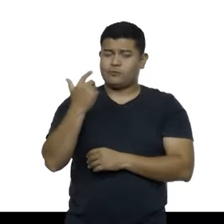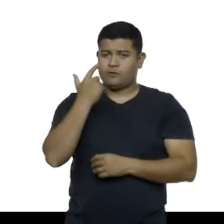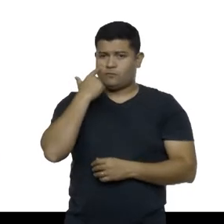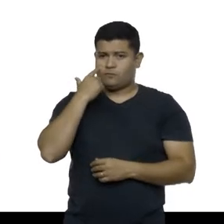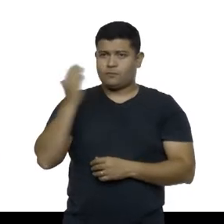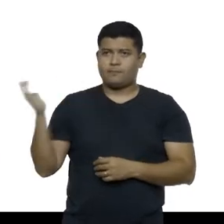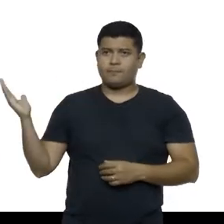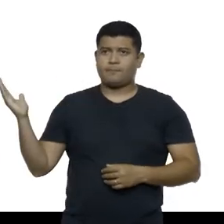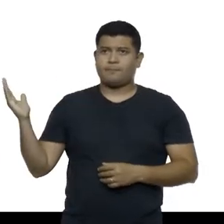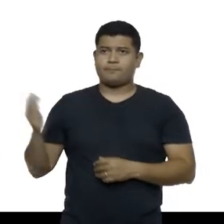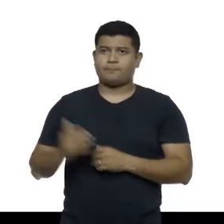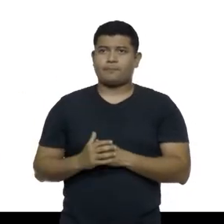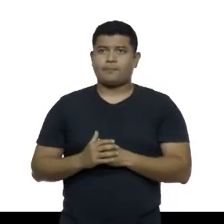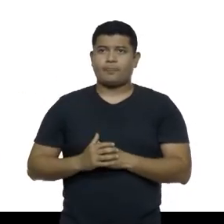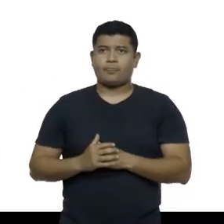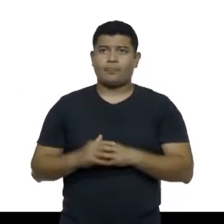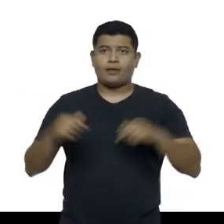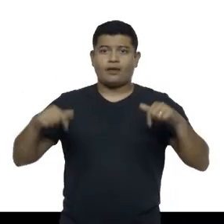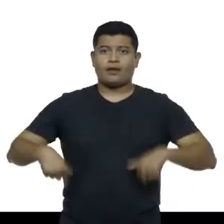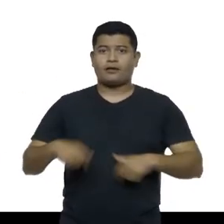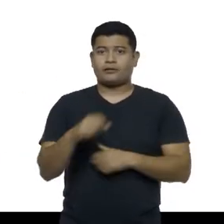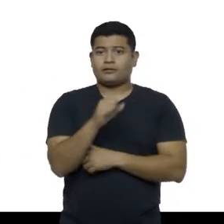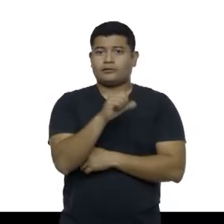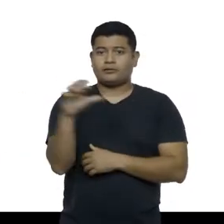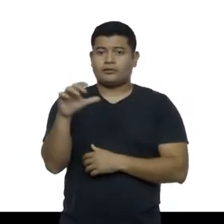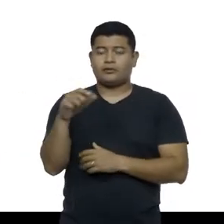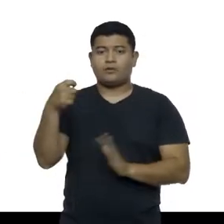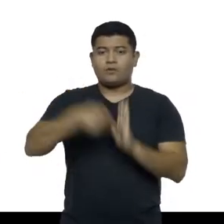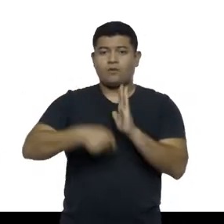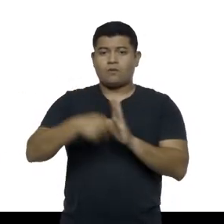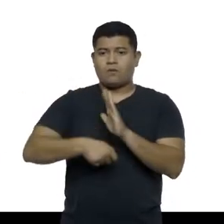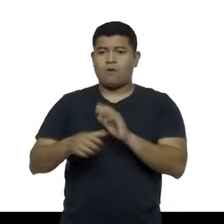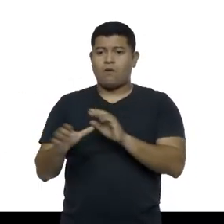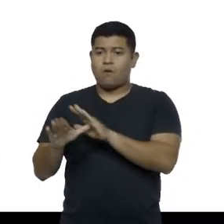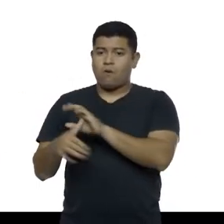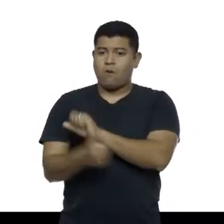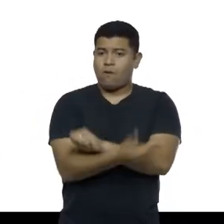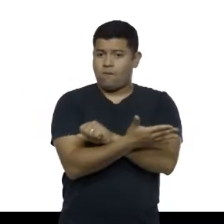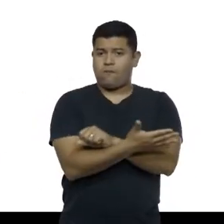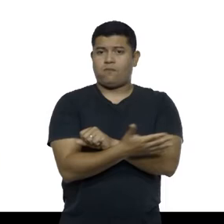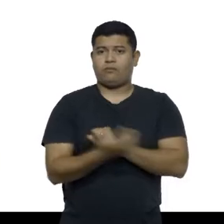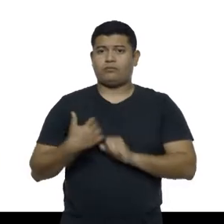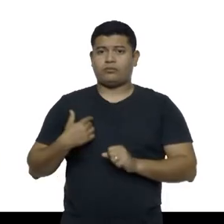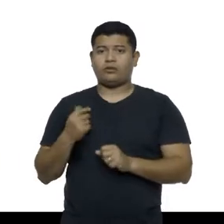em Santa Catarina, combate à corrupção vira política de Estado.